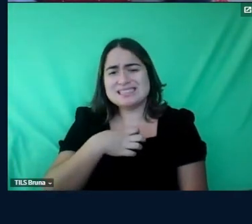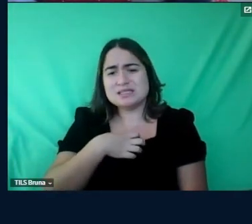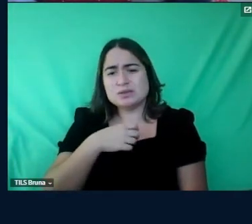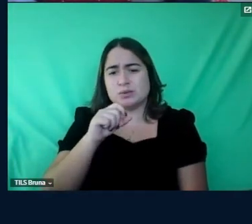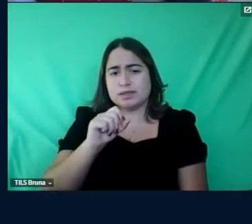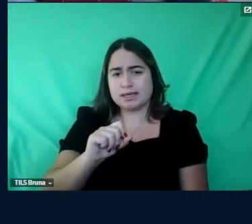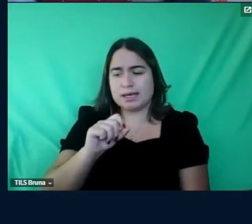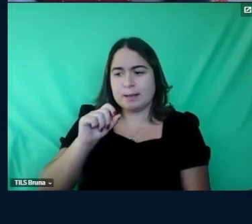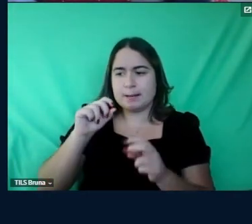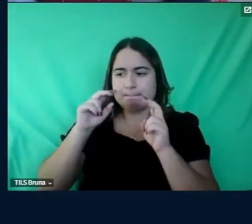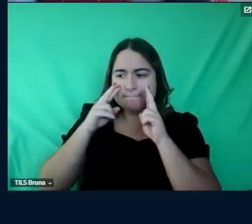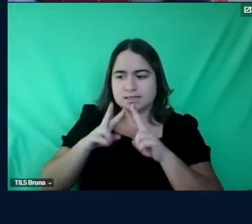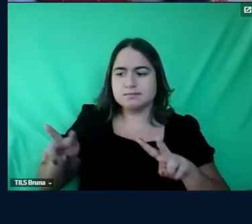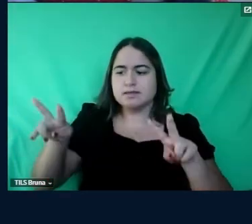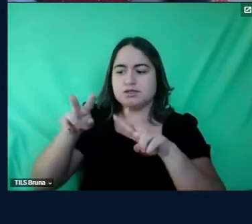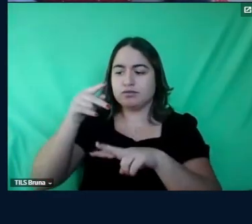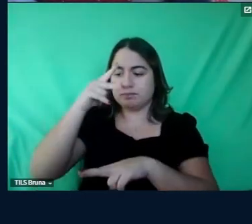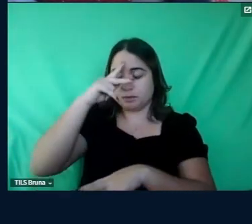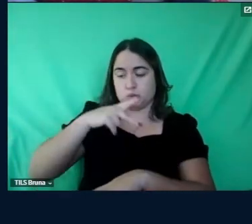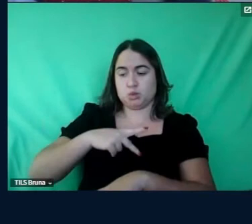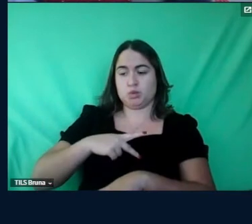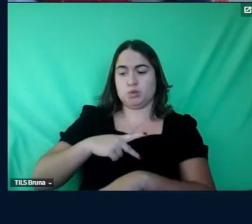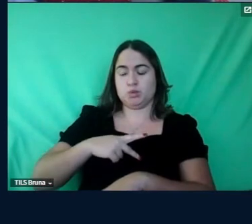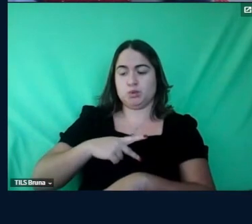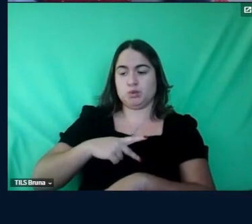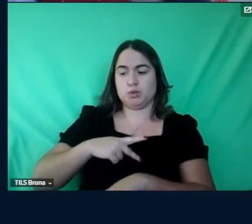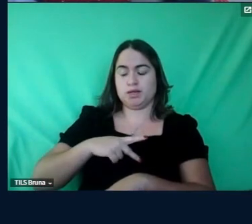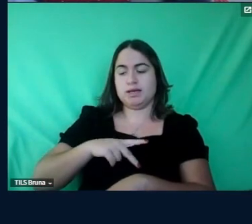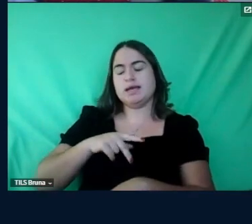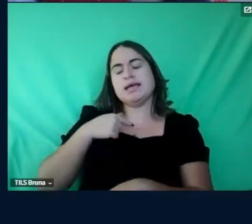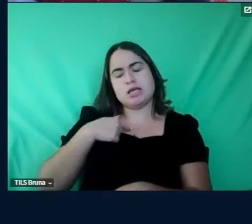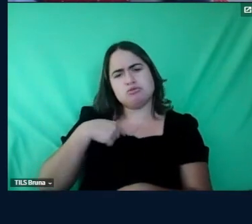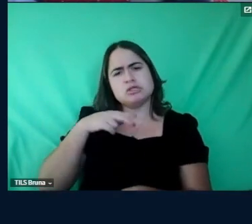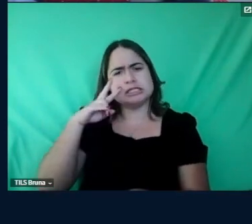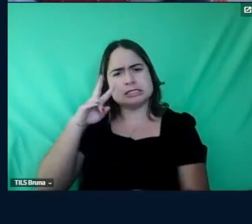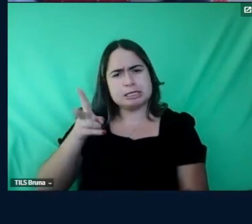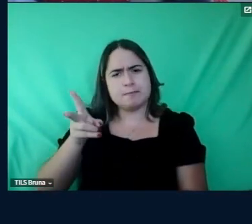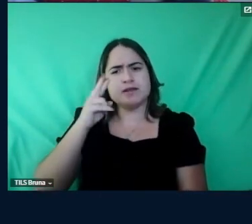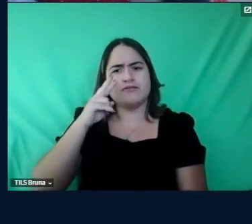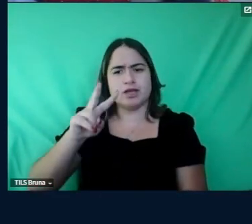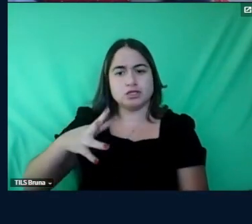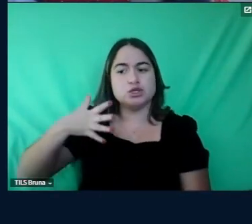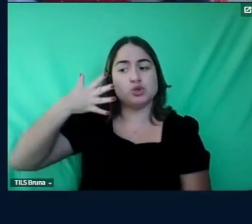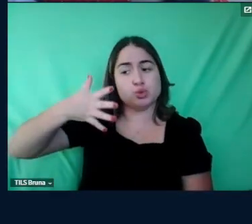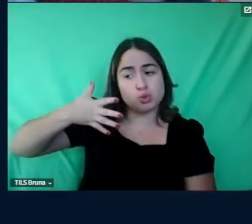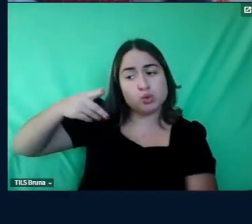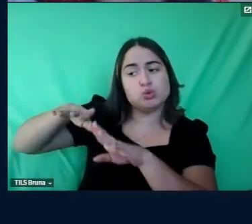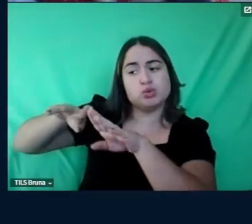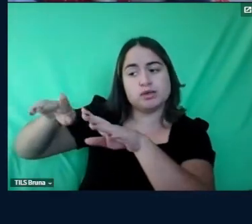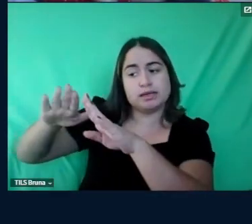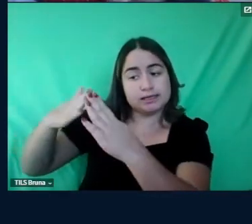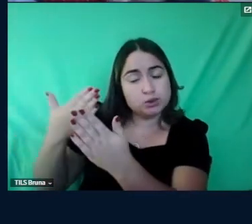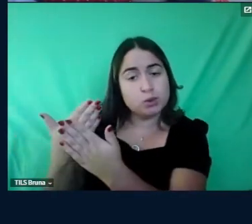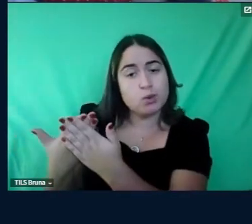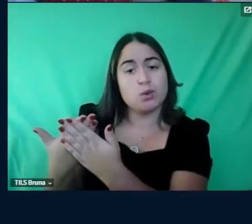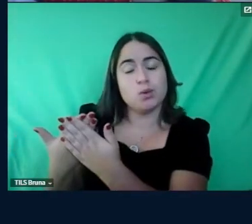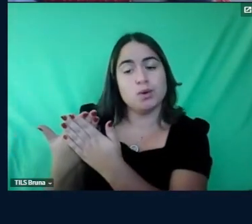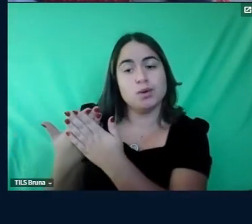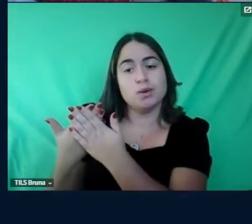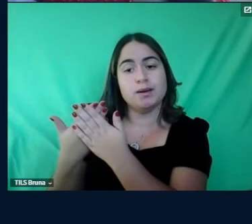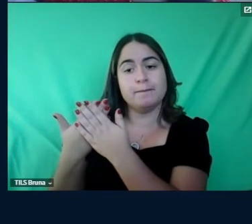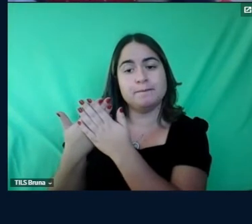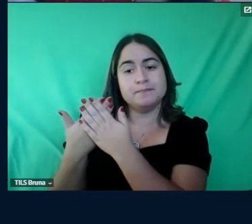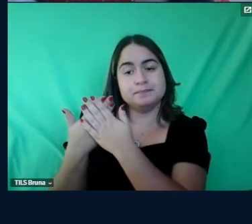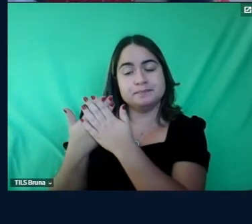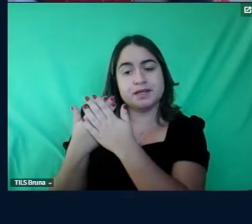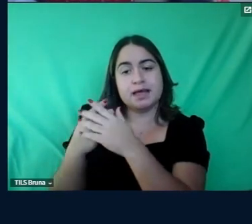humanista e eu ouço isso muito em discurso em escolas né também